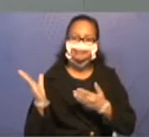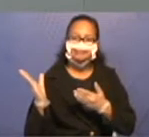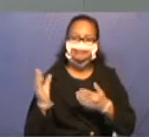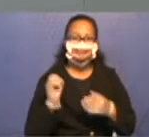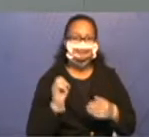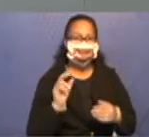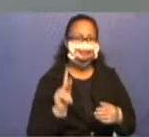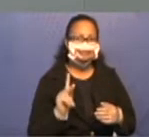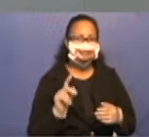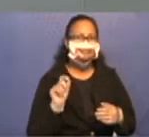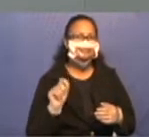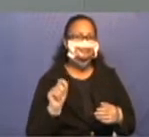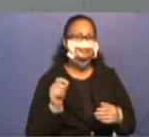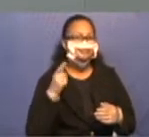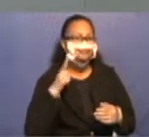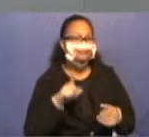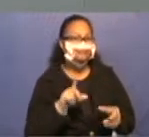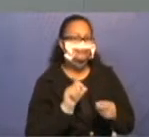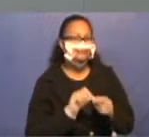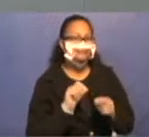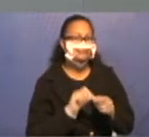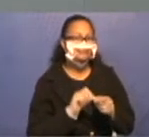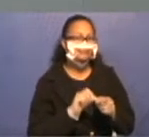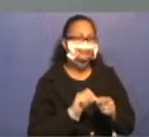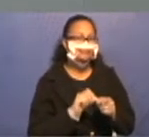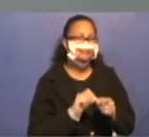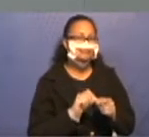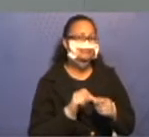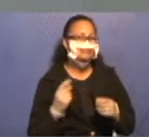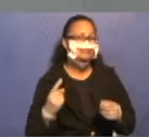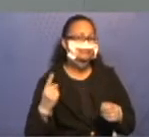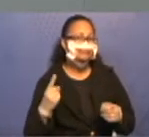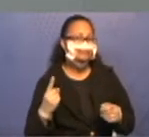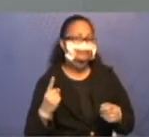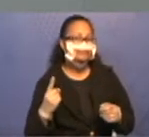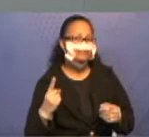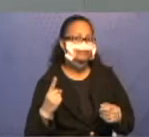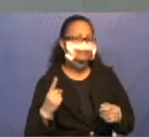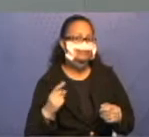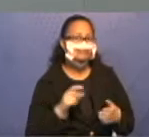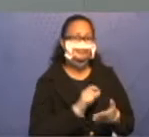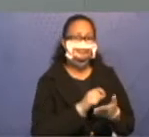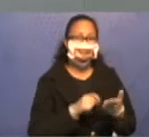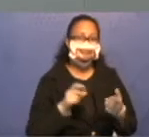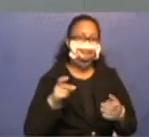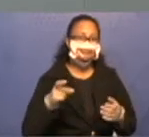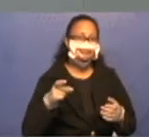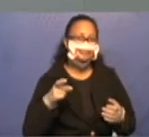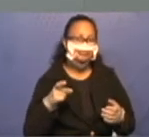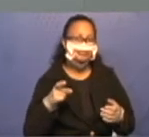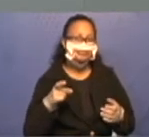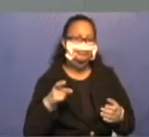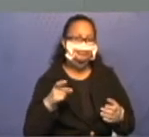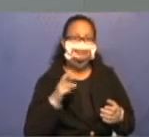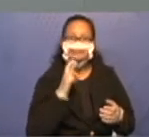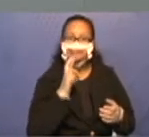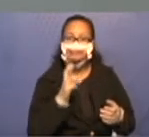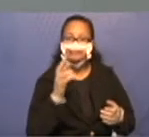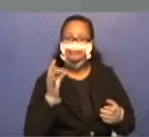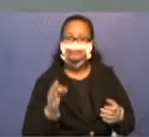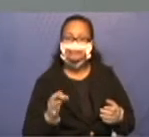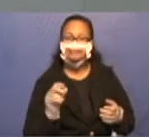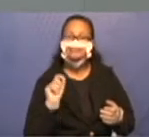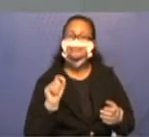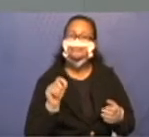Quem consegue fazer sozinho vai assinalar um X na resposta certa. Quem precisa da ajuda